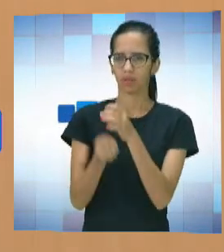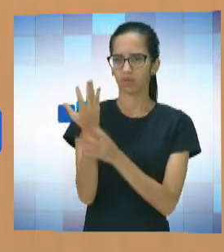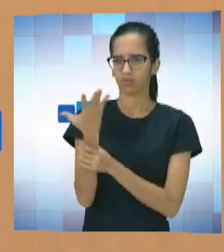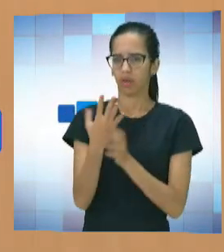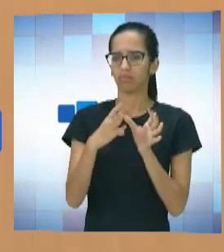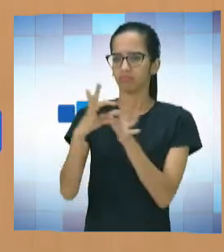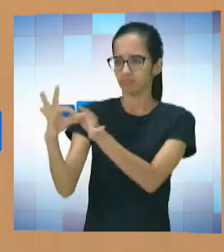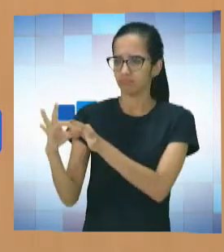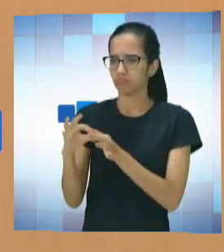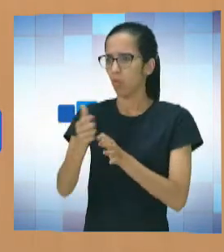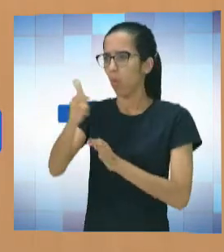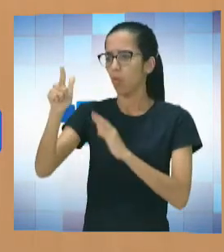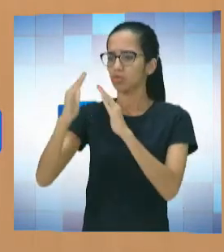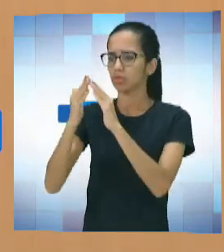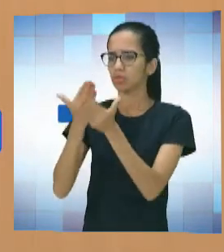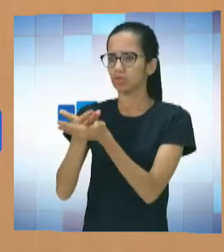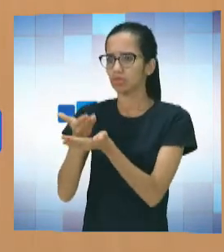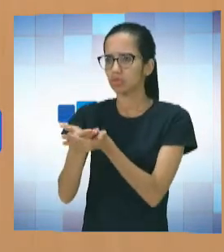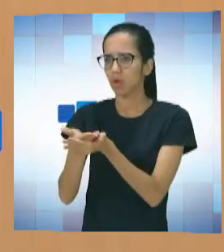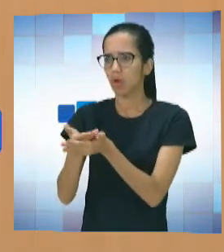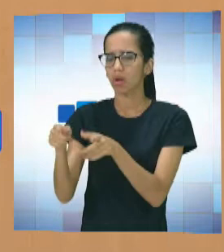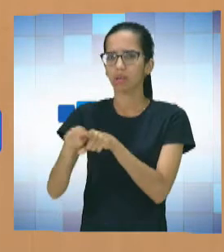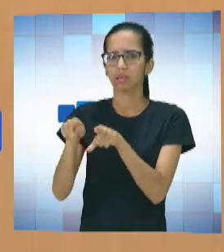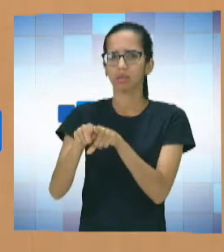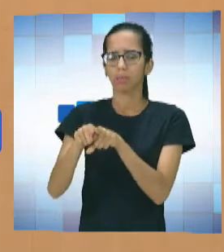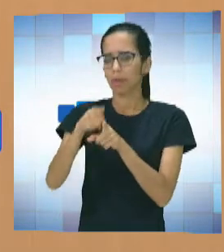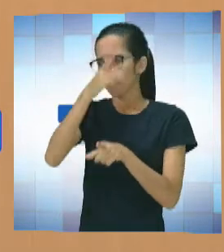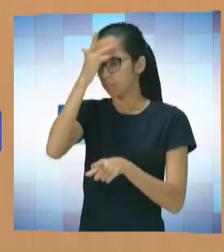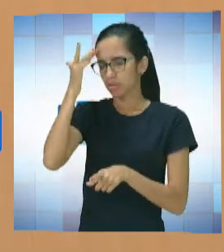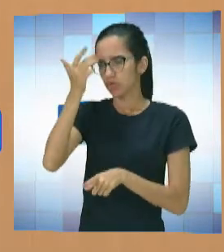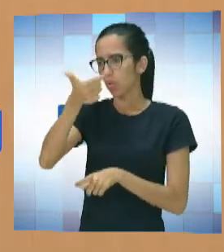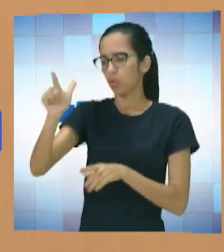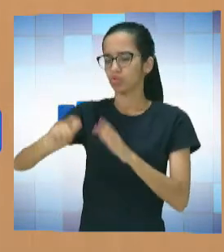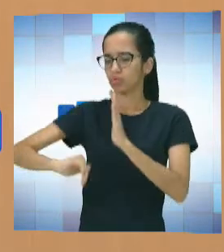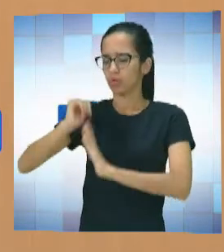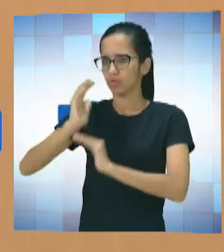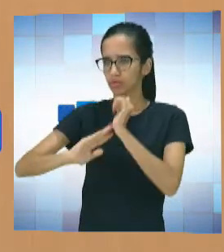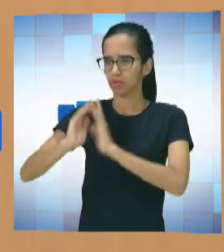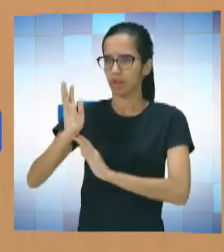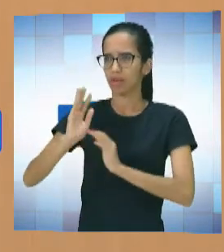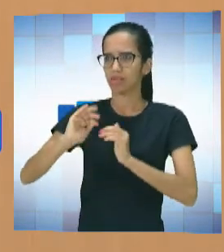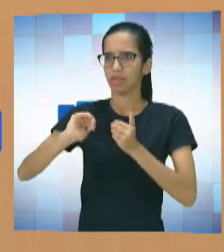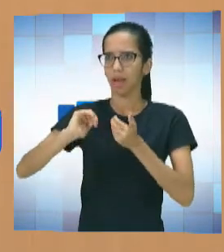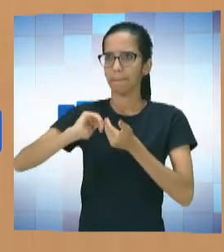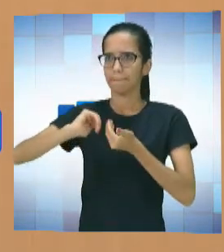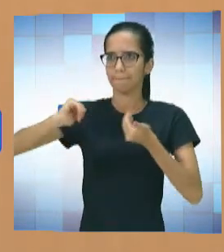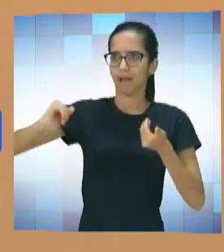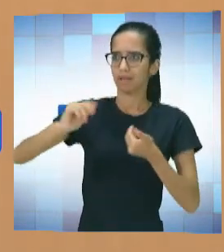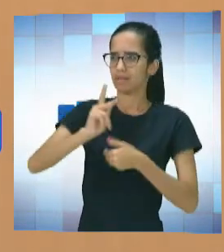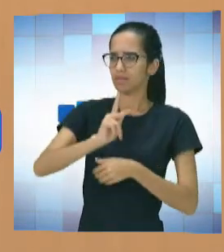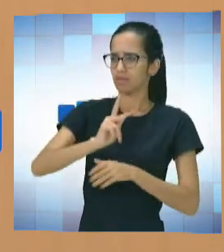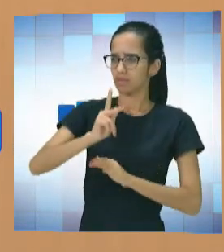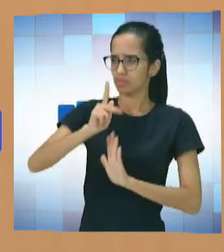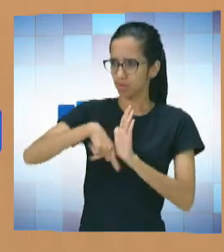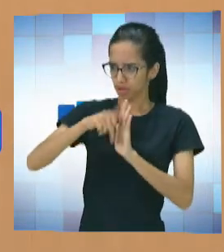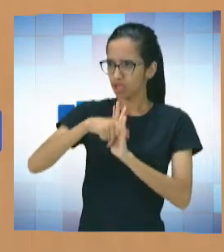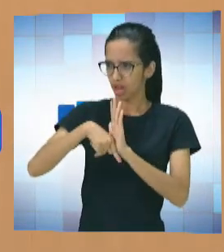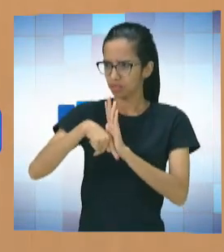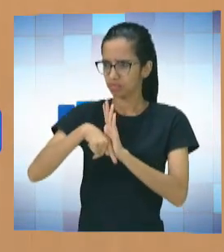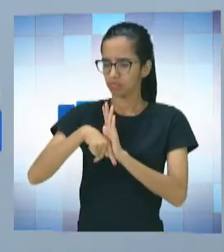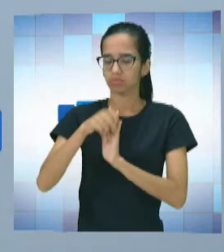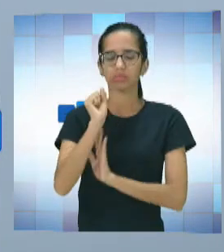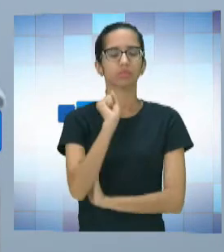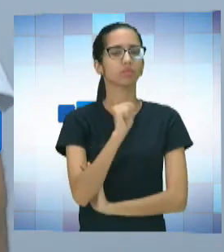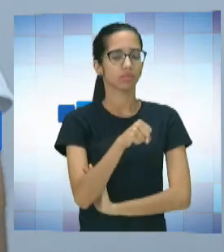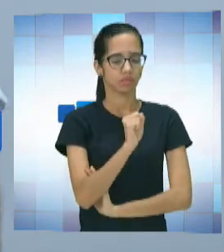escolas, com gente que trabalha na área, fora do universo do Música Eficiente? Sim, sim,